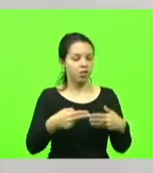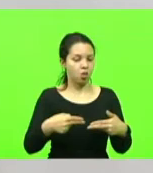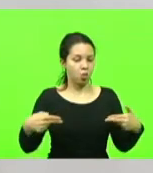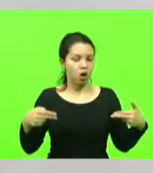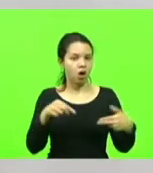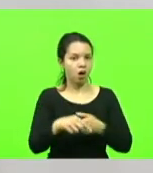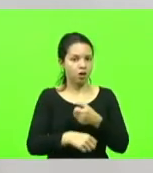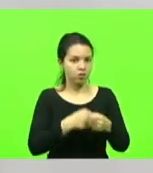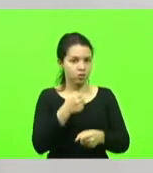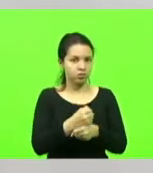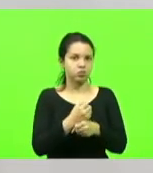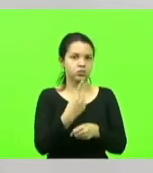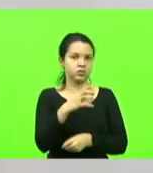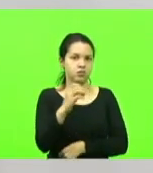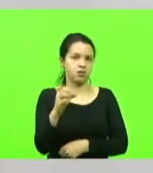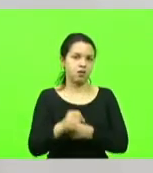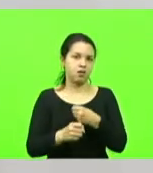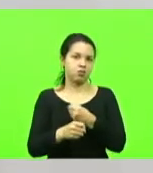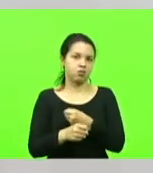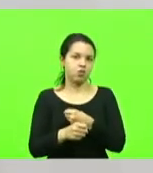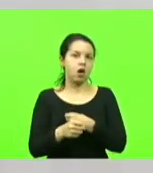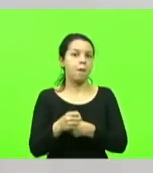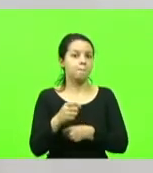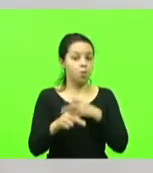centenário. O povo de Iturvo